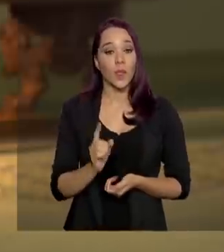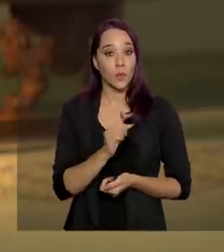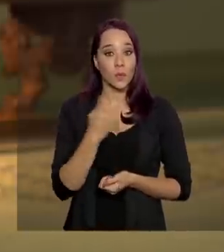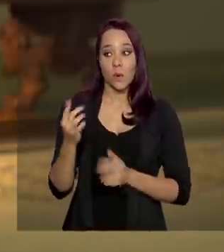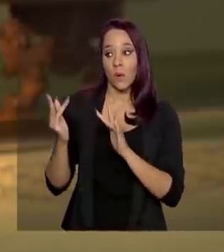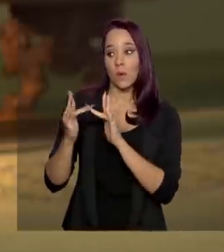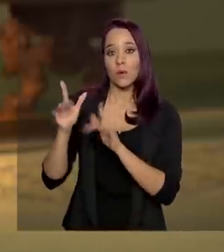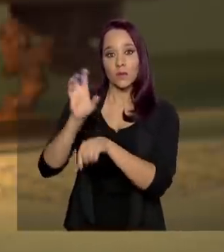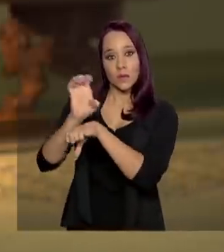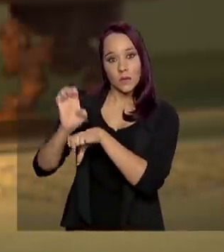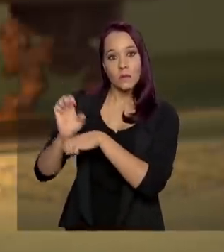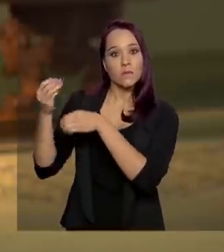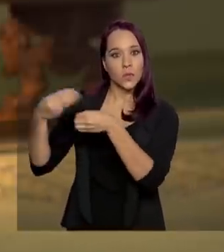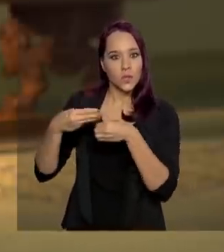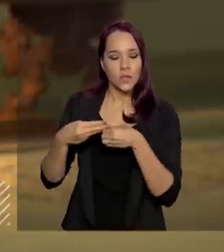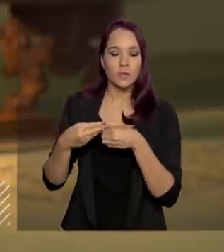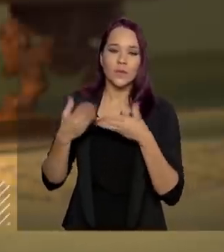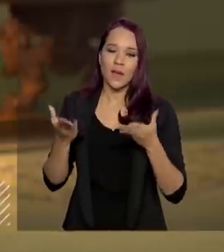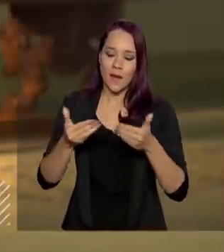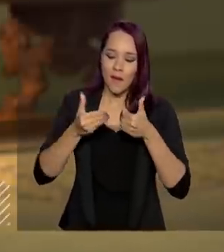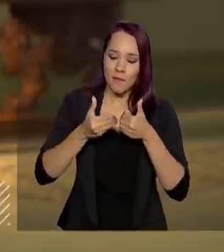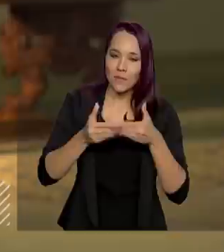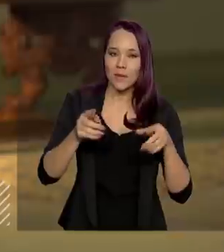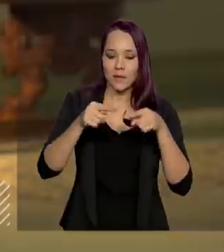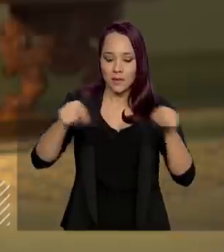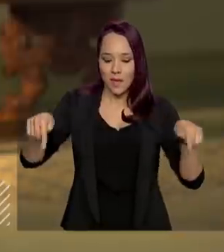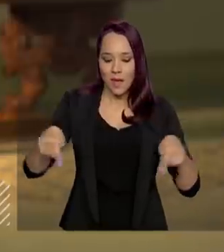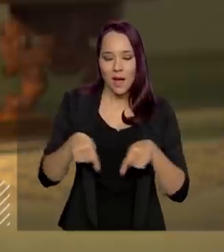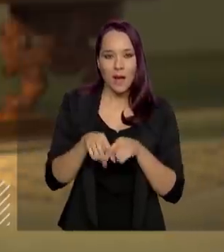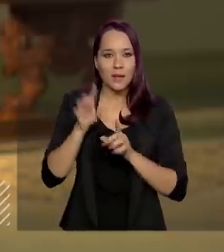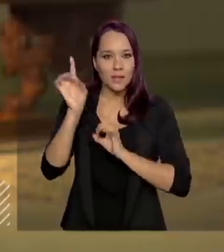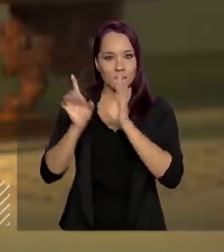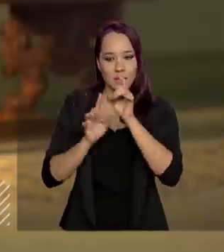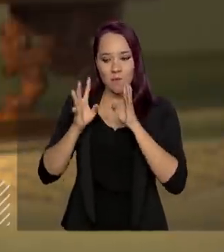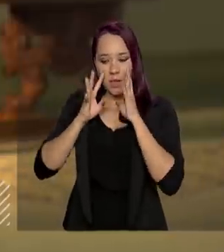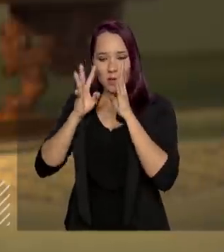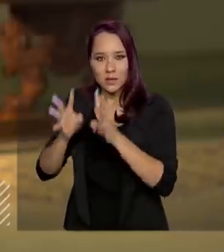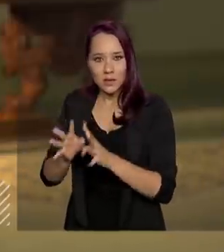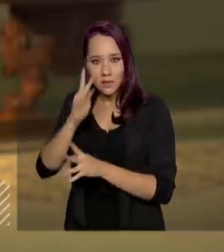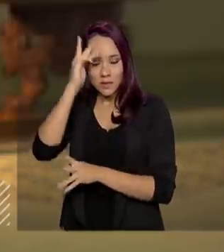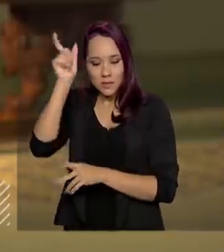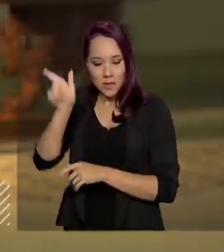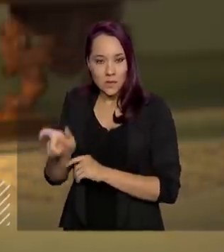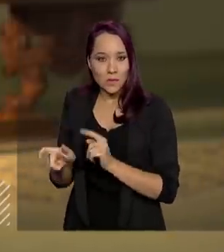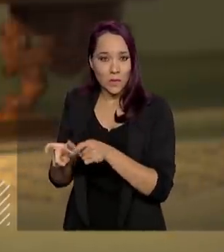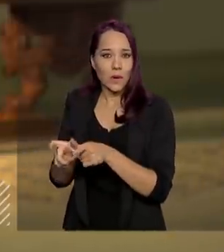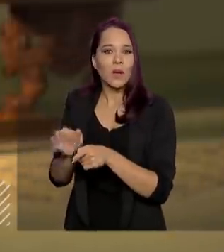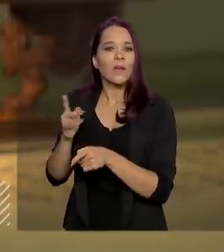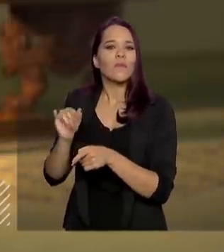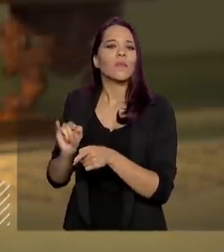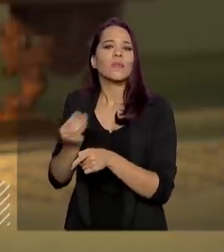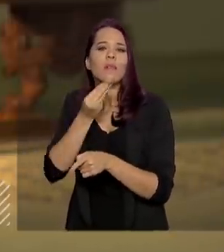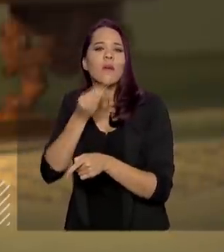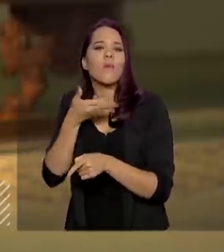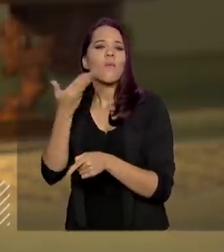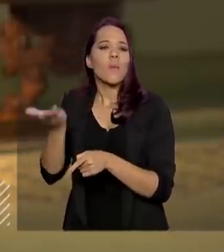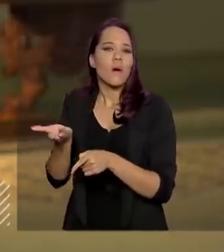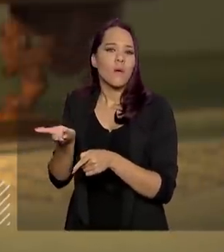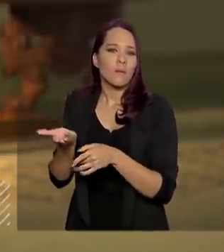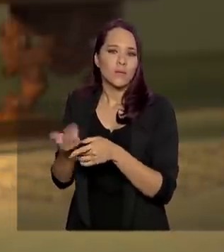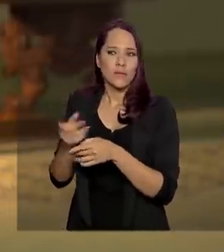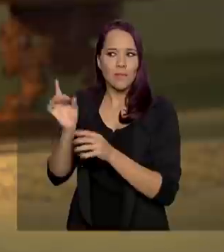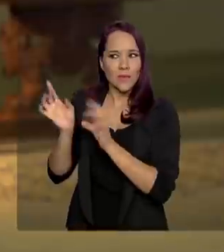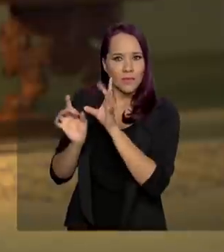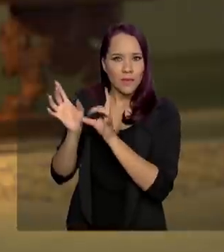com estados e municípios, estamos abrindo alas específicas para atender essas pessoas. Qual é a vantagem disso? Às vezes a pessoa pergunta, mas isso não é